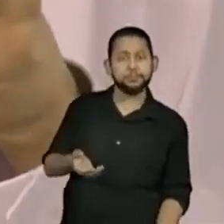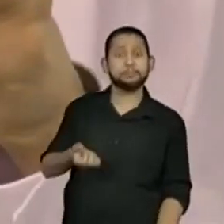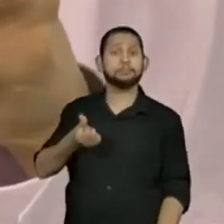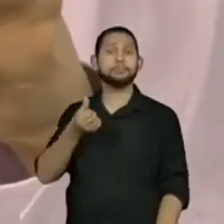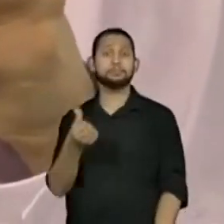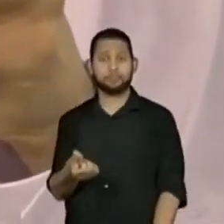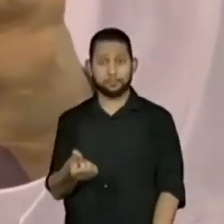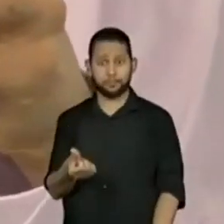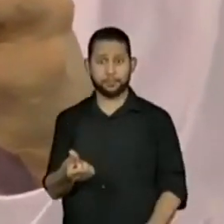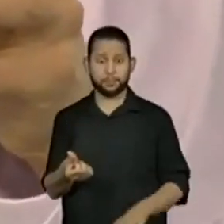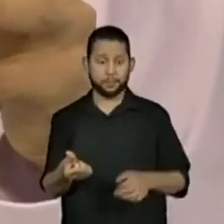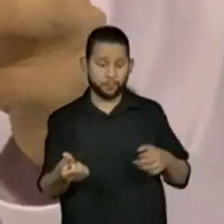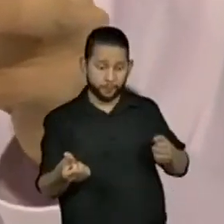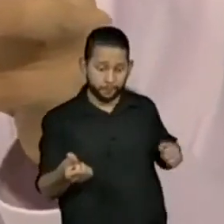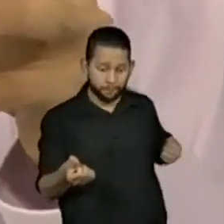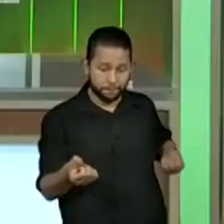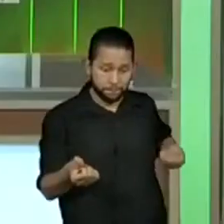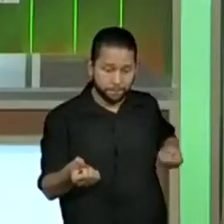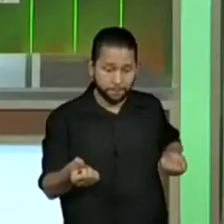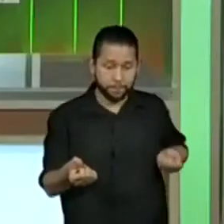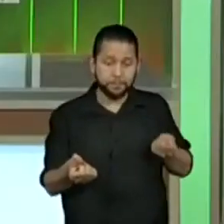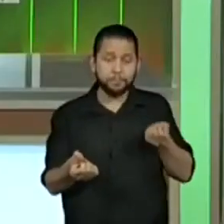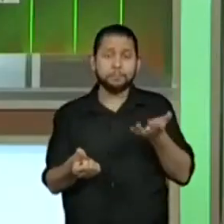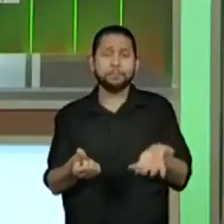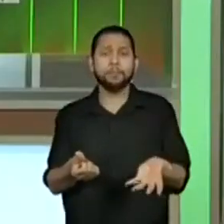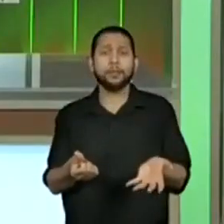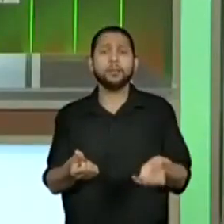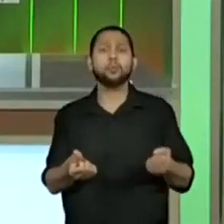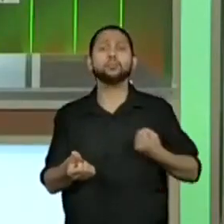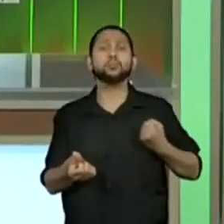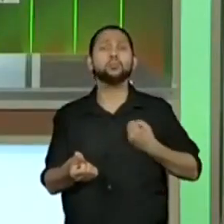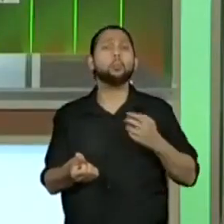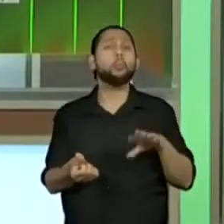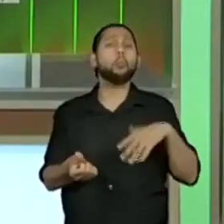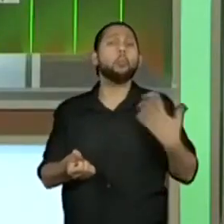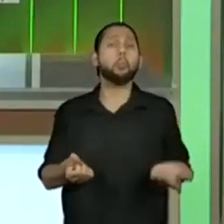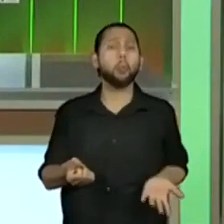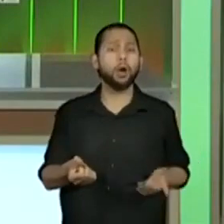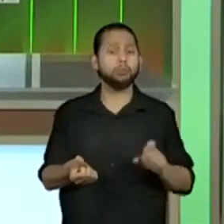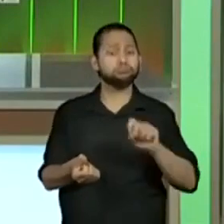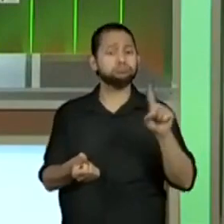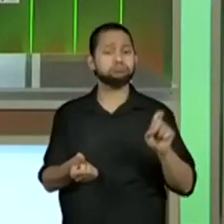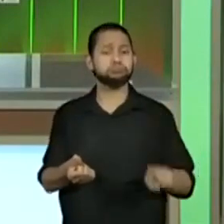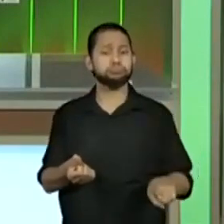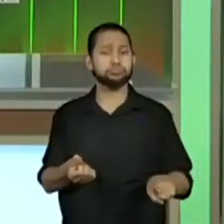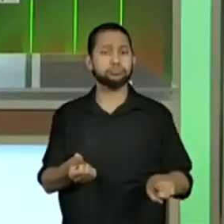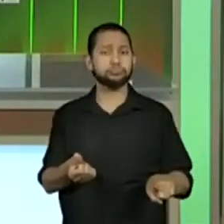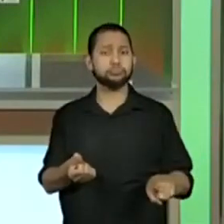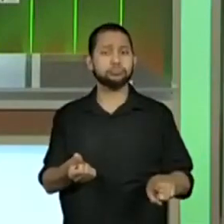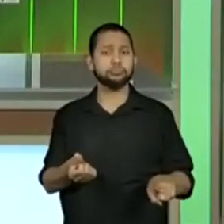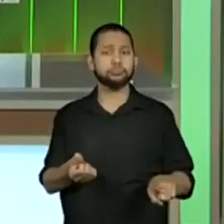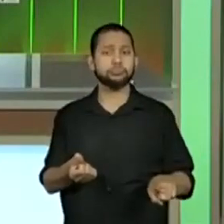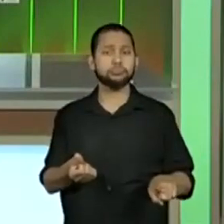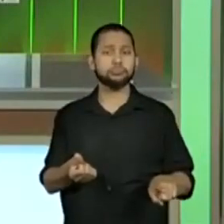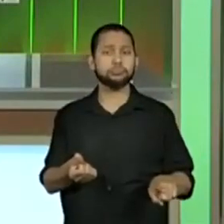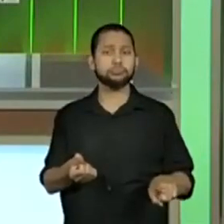Então, o segundo dado deveria cair com a face virada para cima com qual número?